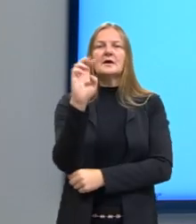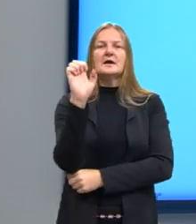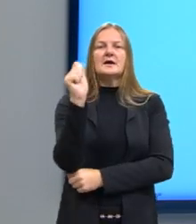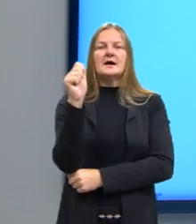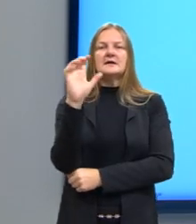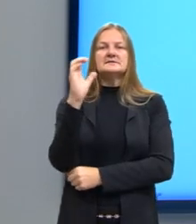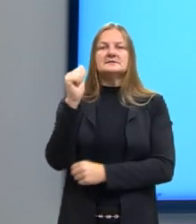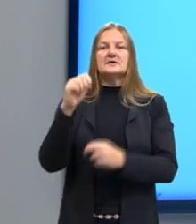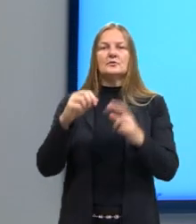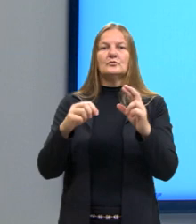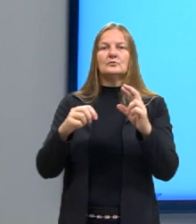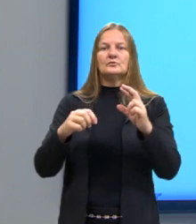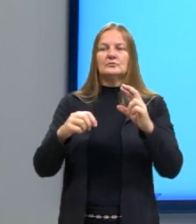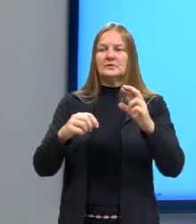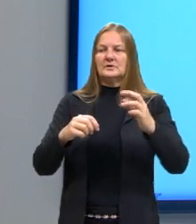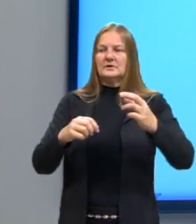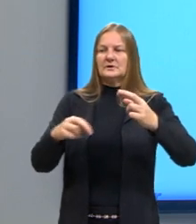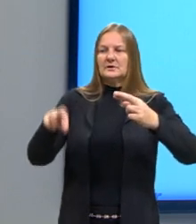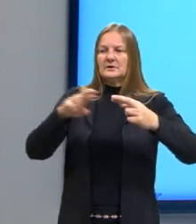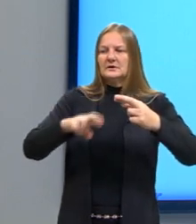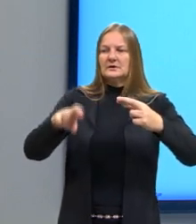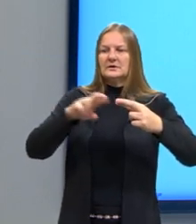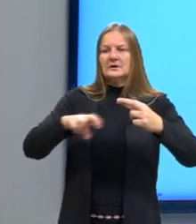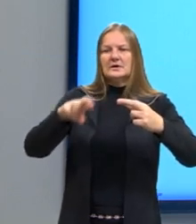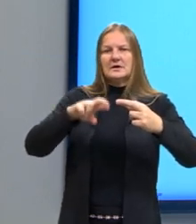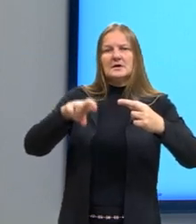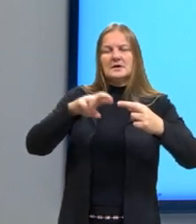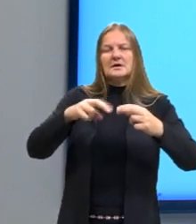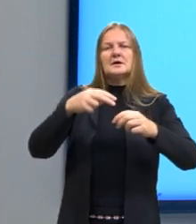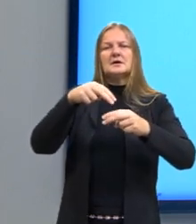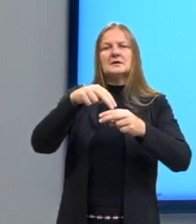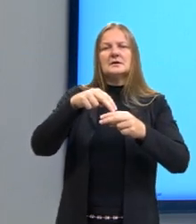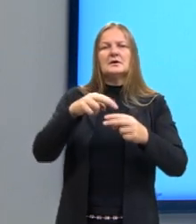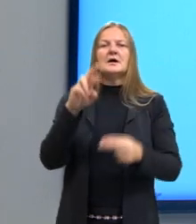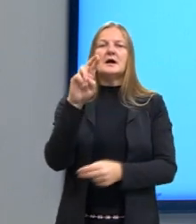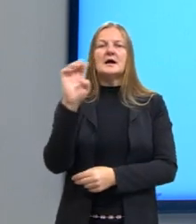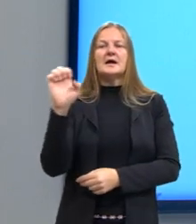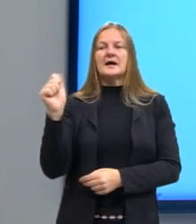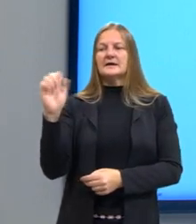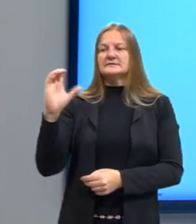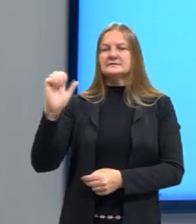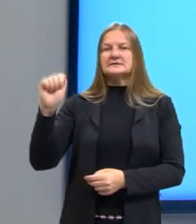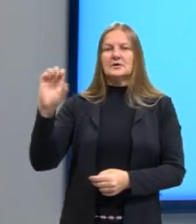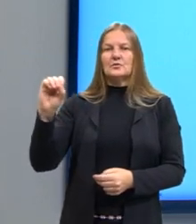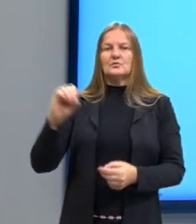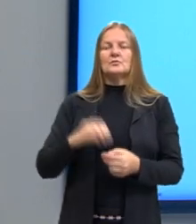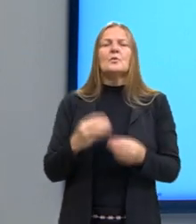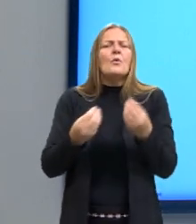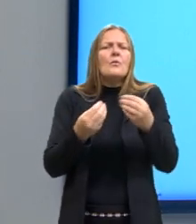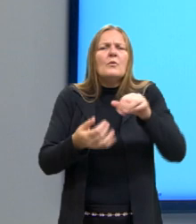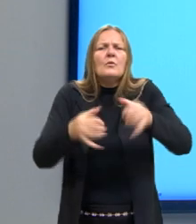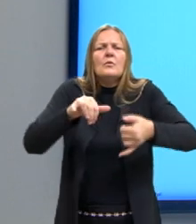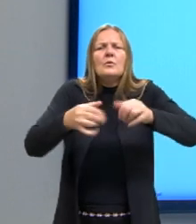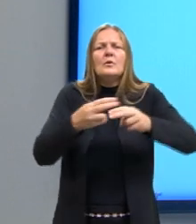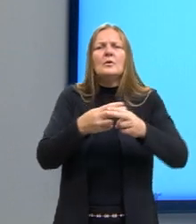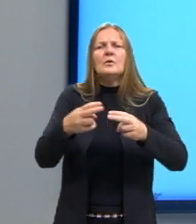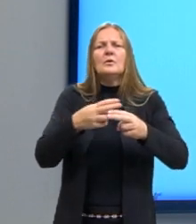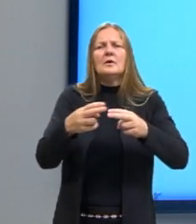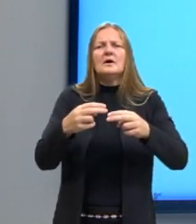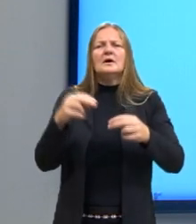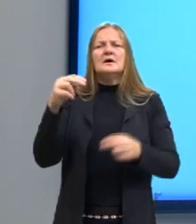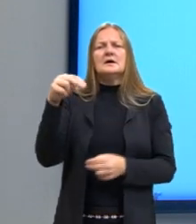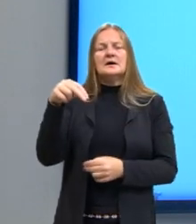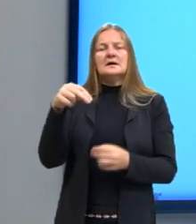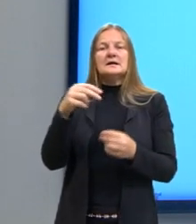neutralização, porque esse ácido e essa base, eles podem se neutralizar, tá? E sempre vai formar um sal